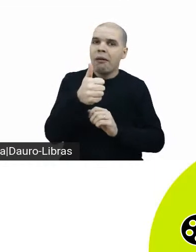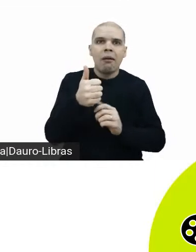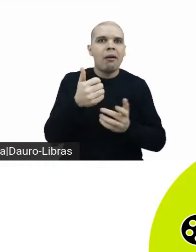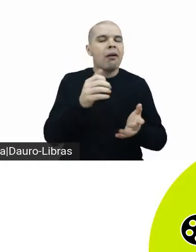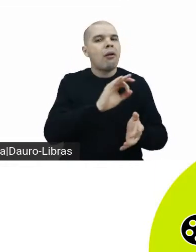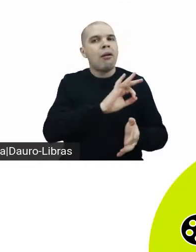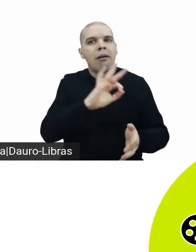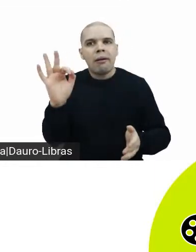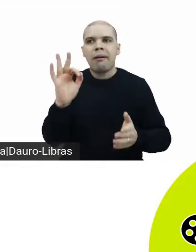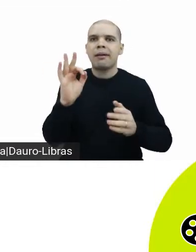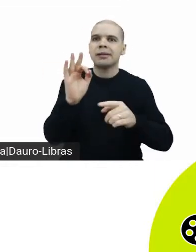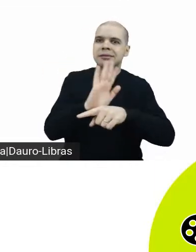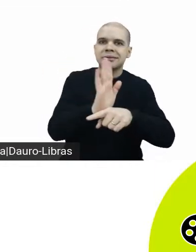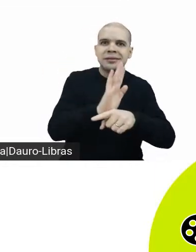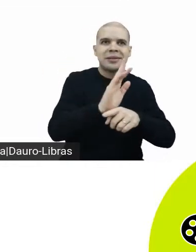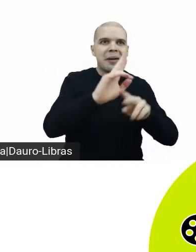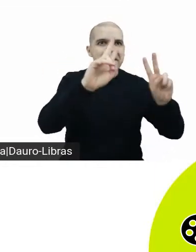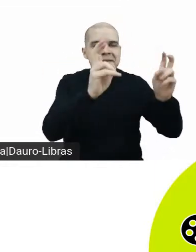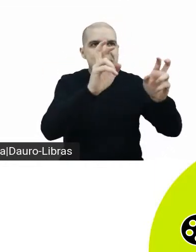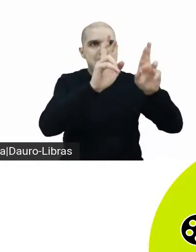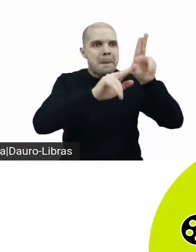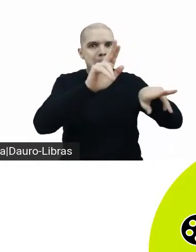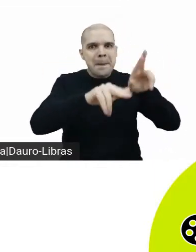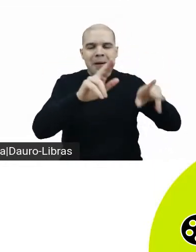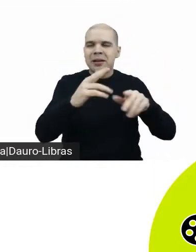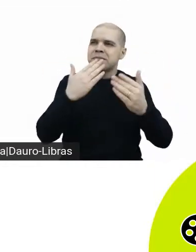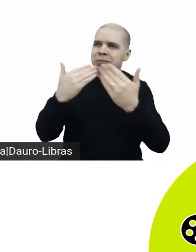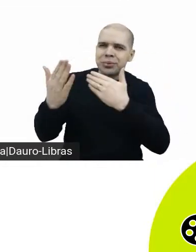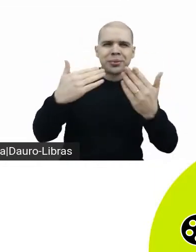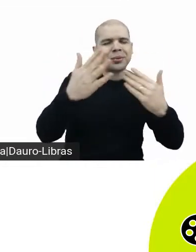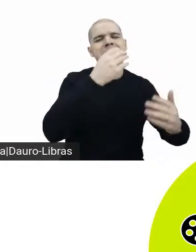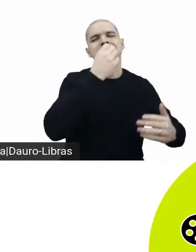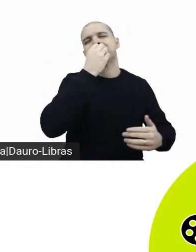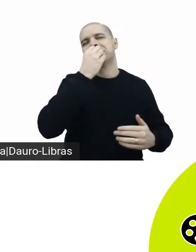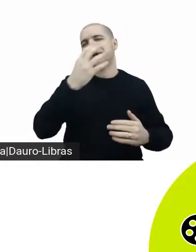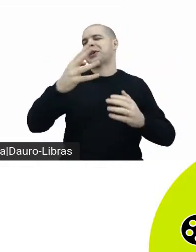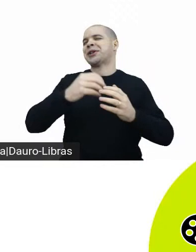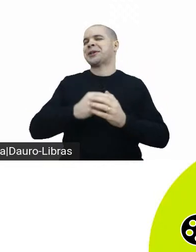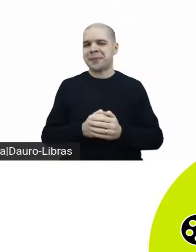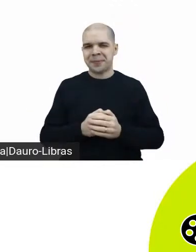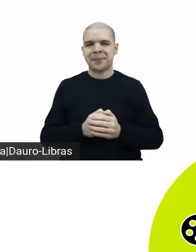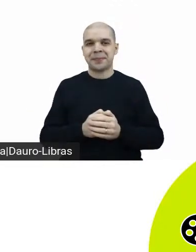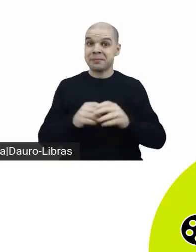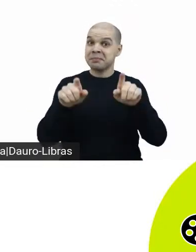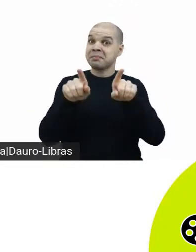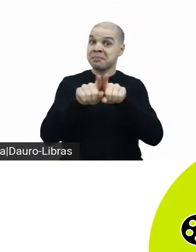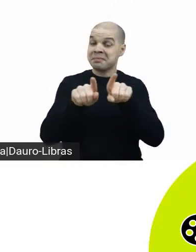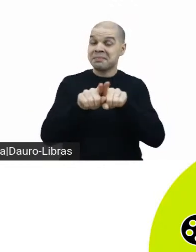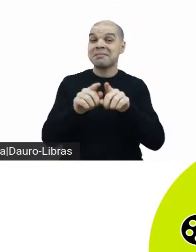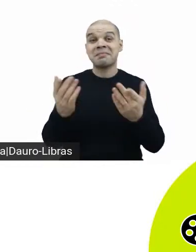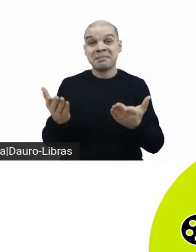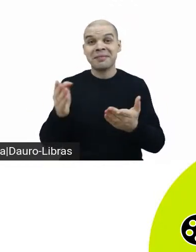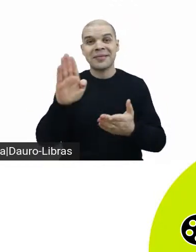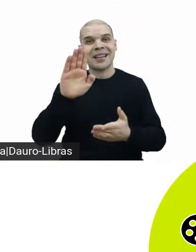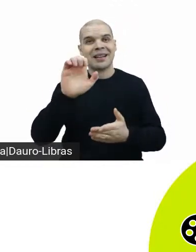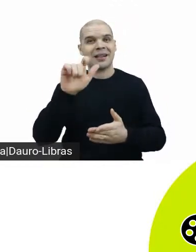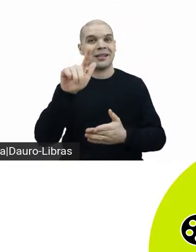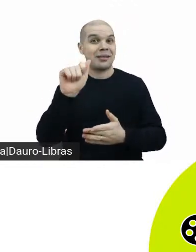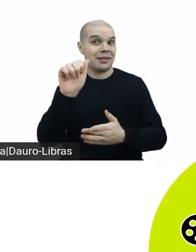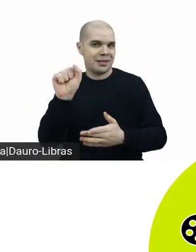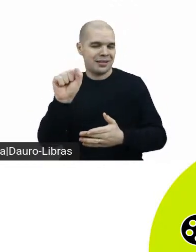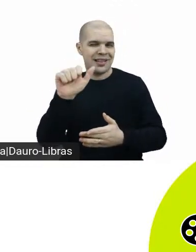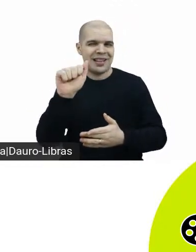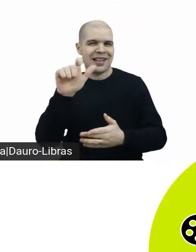aqui aos sábados, e quero agradecer, claro, a parceria do Belas Alacarte, essa plataforma de streaming